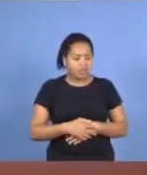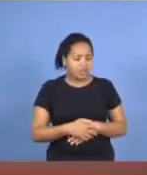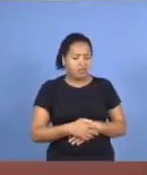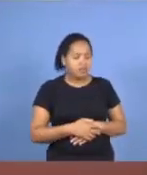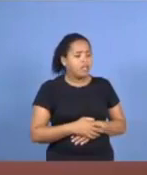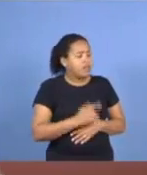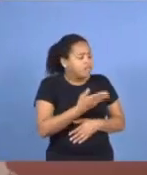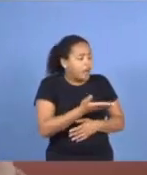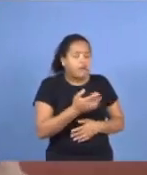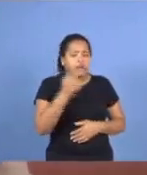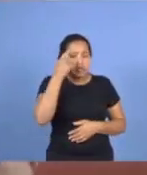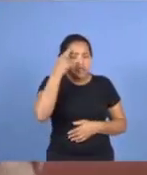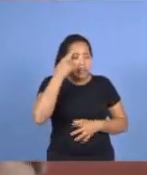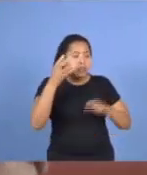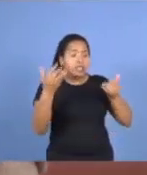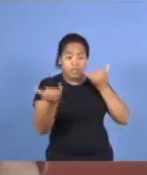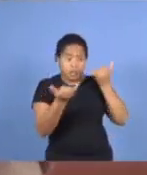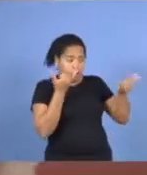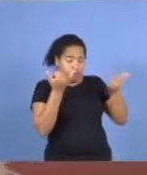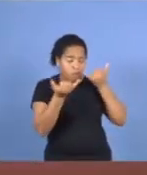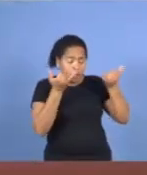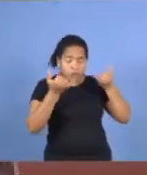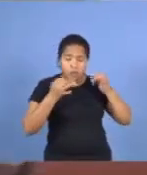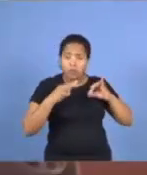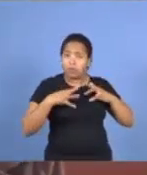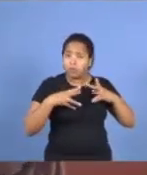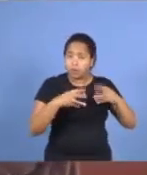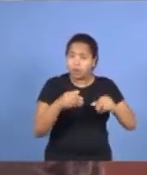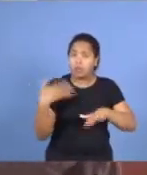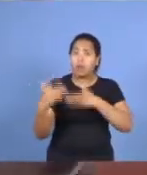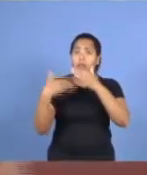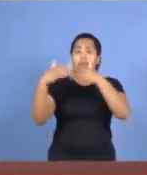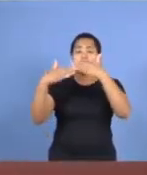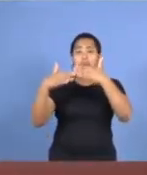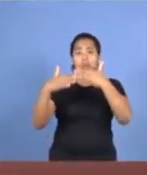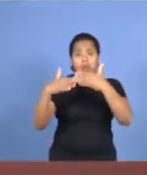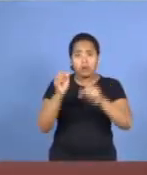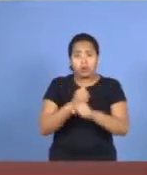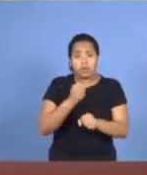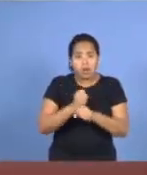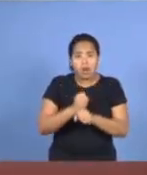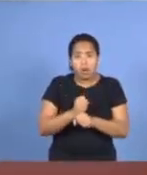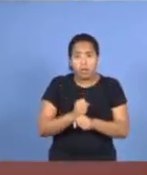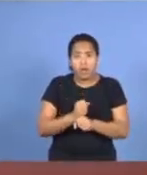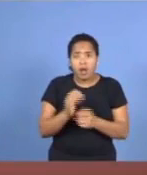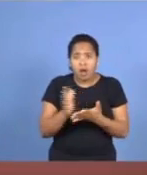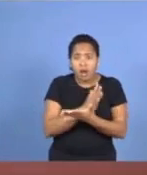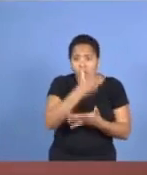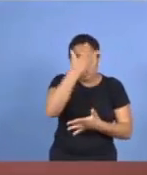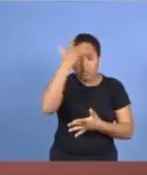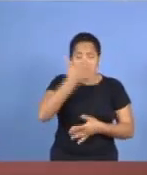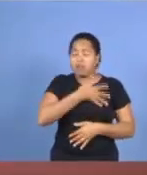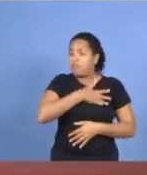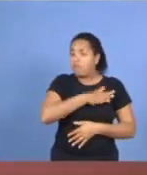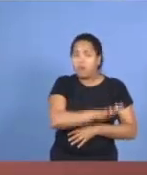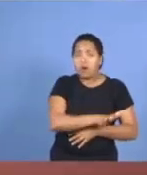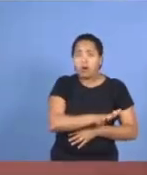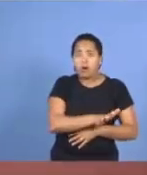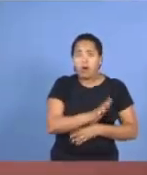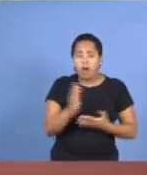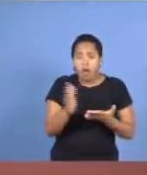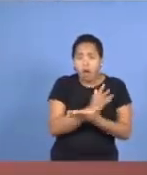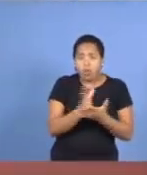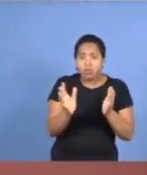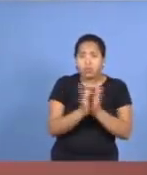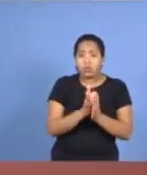está pensando, você fez esses avisos todos aí, a respeito do crescimento da obra, você não está satisfeito com isso não, tem uma turma que sai criticando,